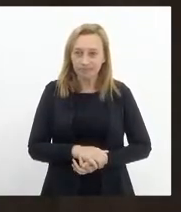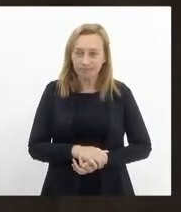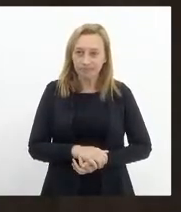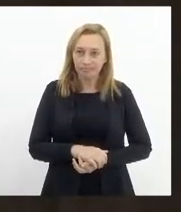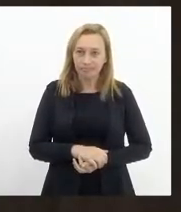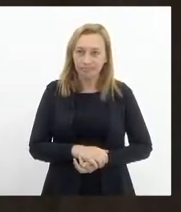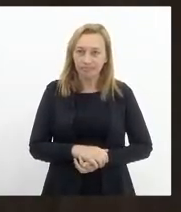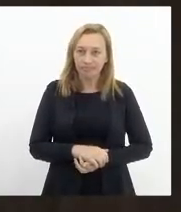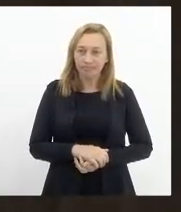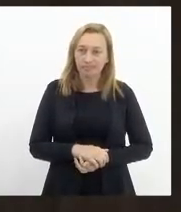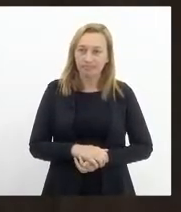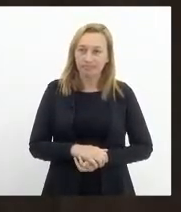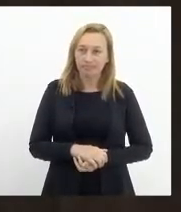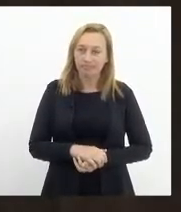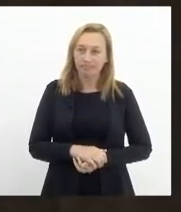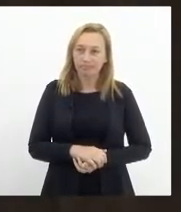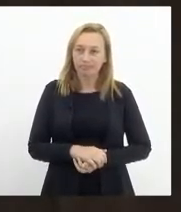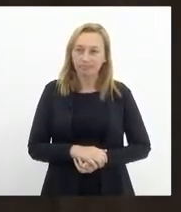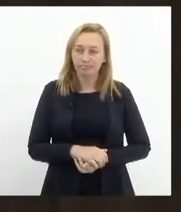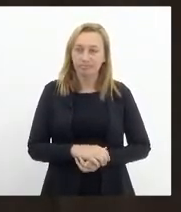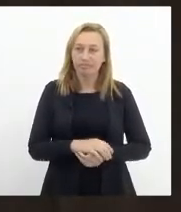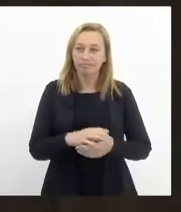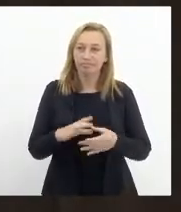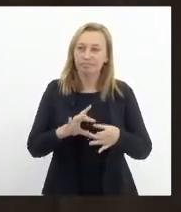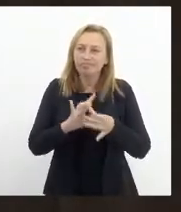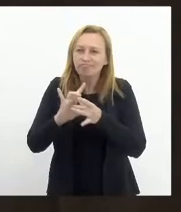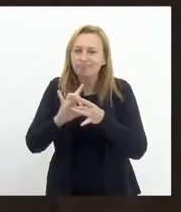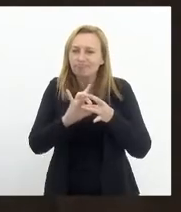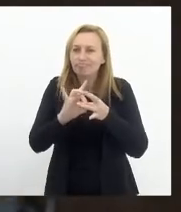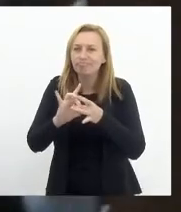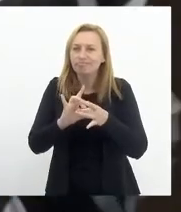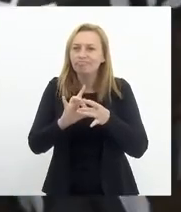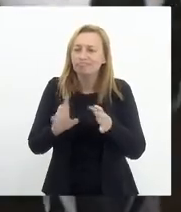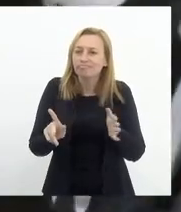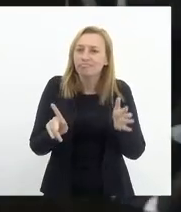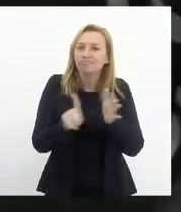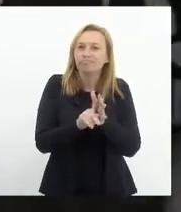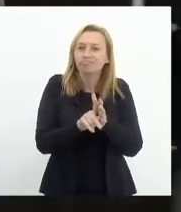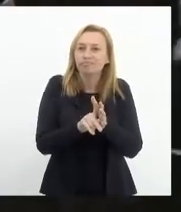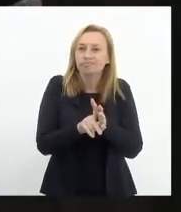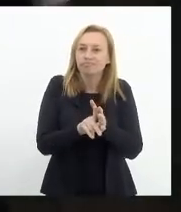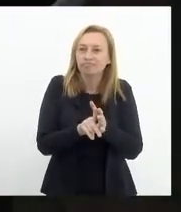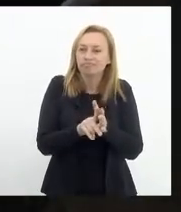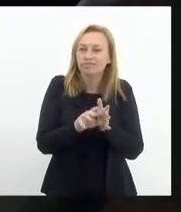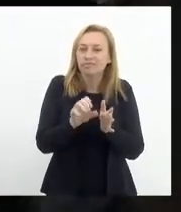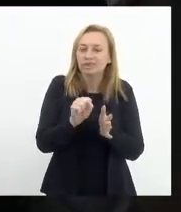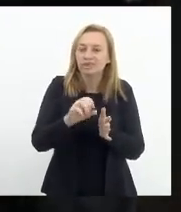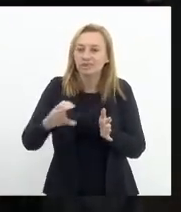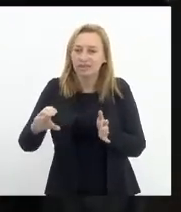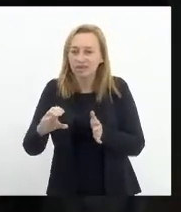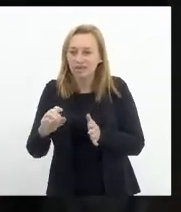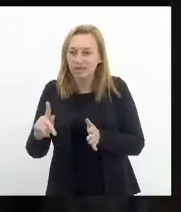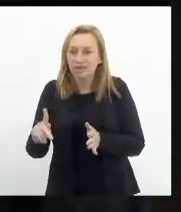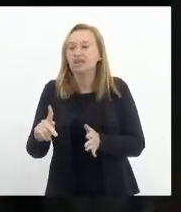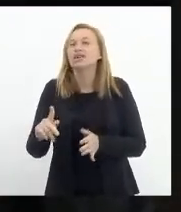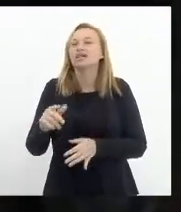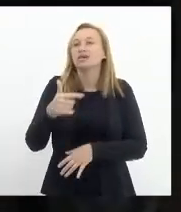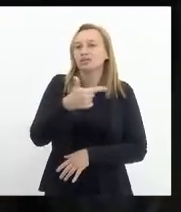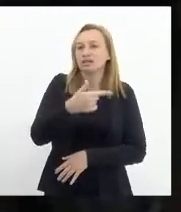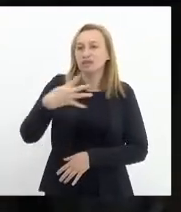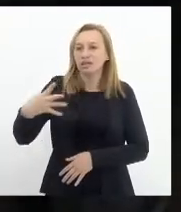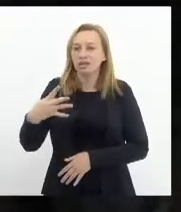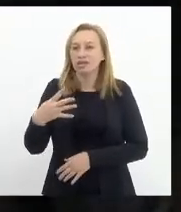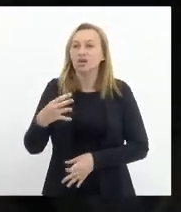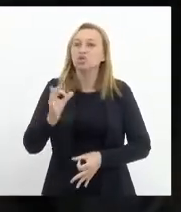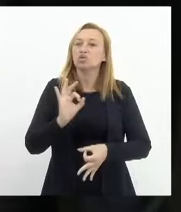harmoniosa com que se chegou à conclusão de um projeto importante, que é esse projeto do CFSD 2014, uma luta de longa data, uma questão